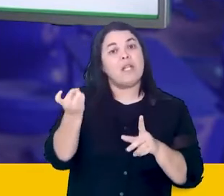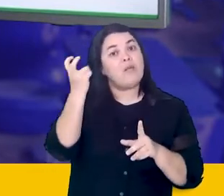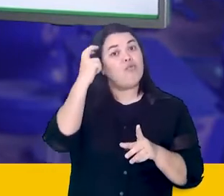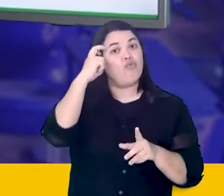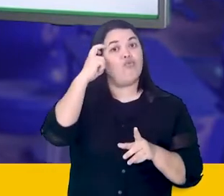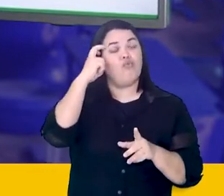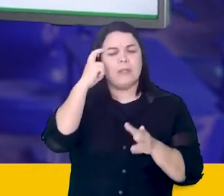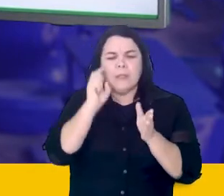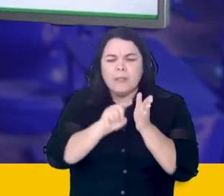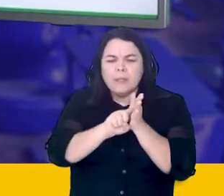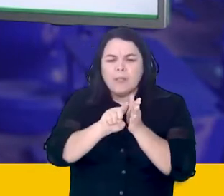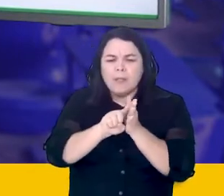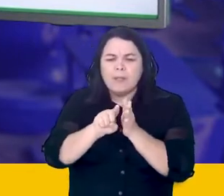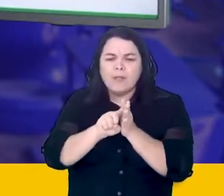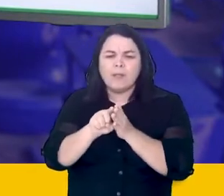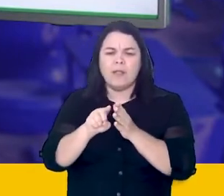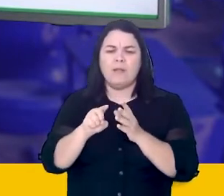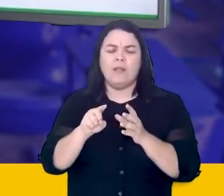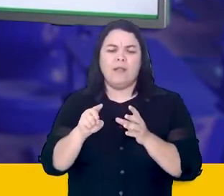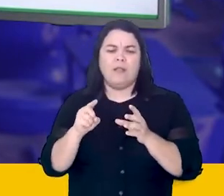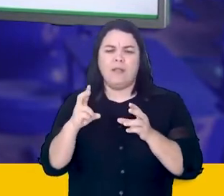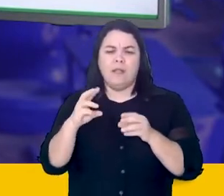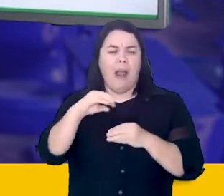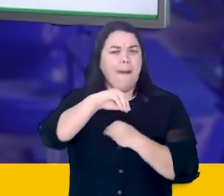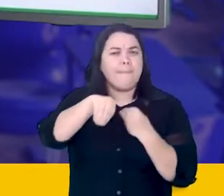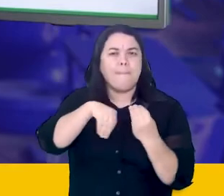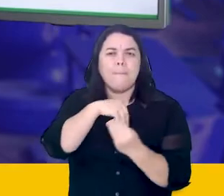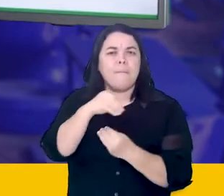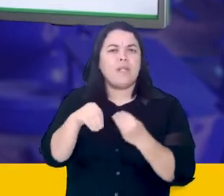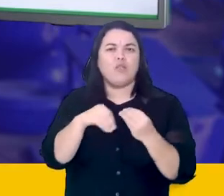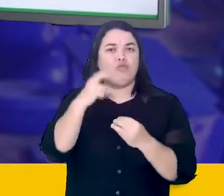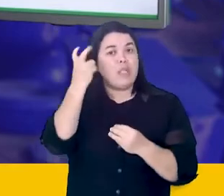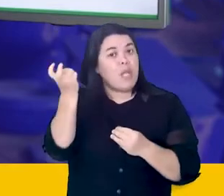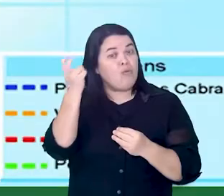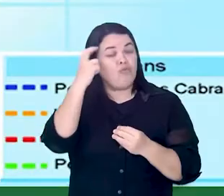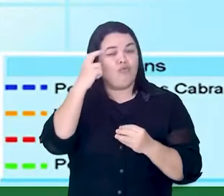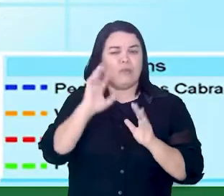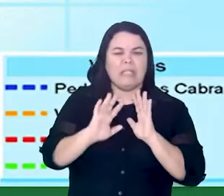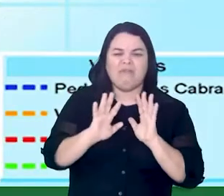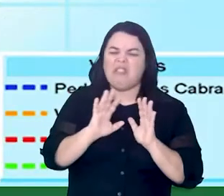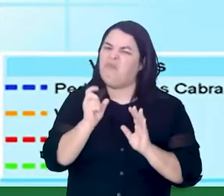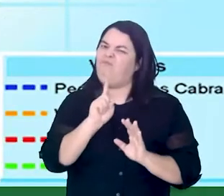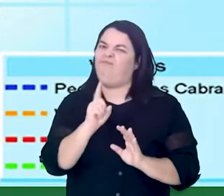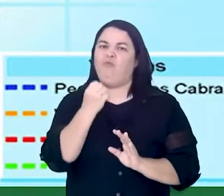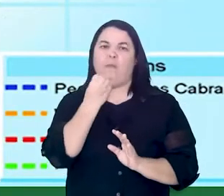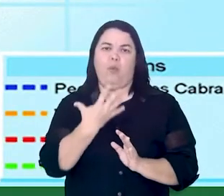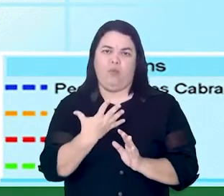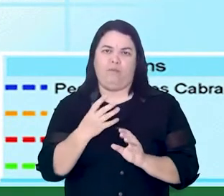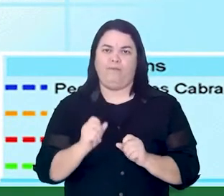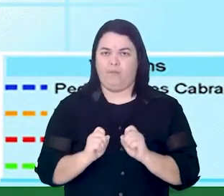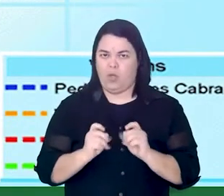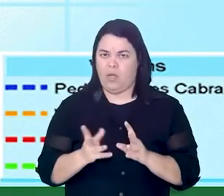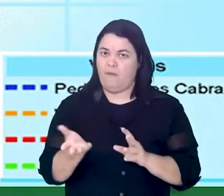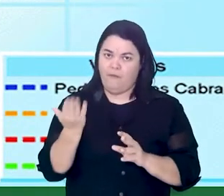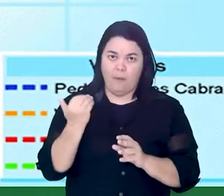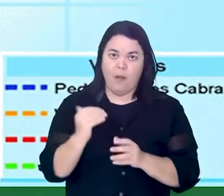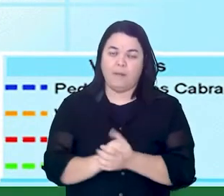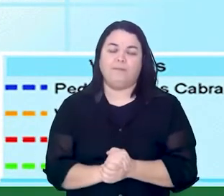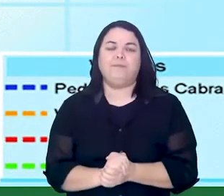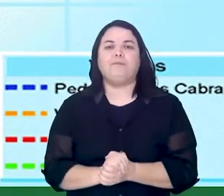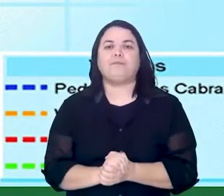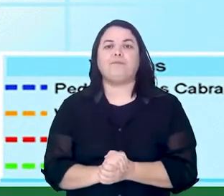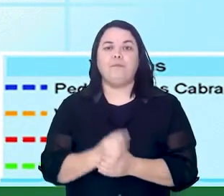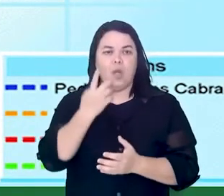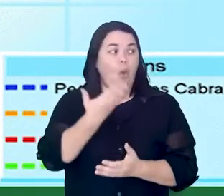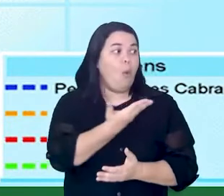que nem sempre esses encontros, eles foram benéficos para todos. Ok? Vamos lá? Queria que você